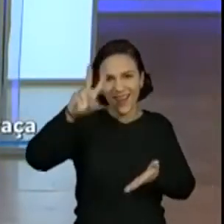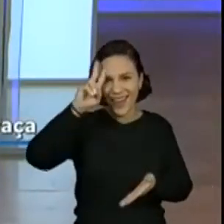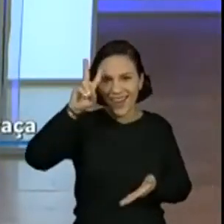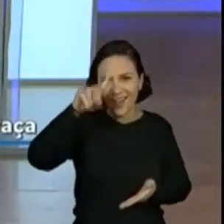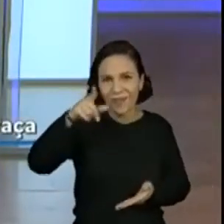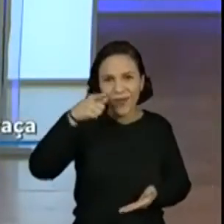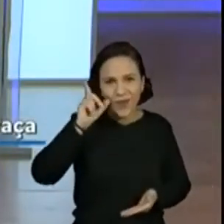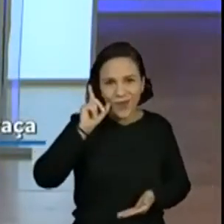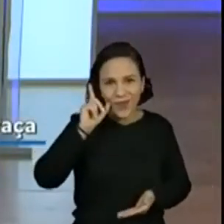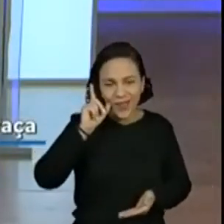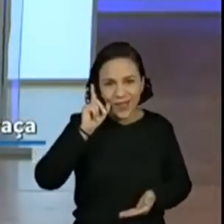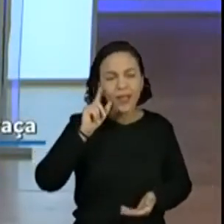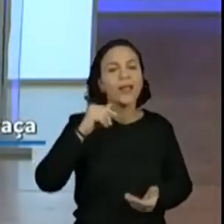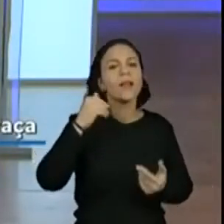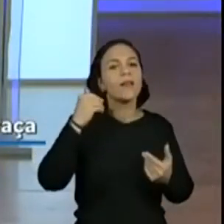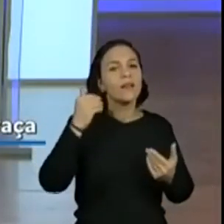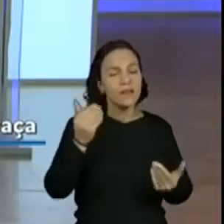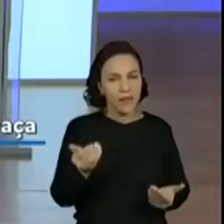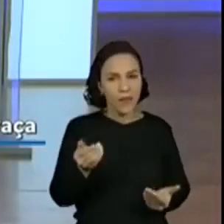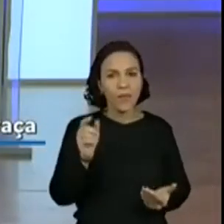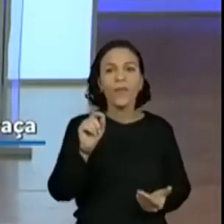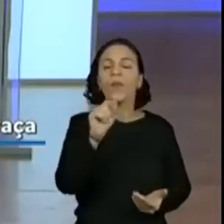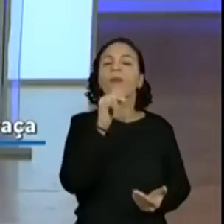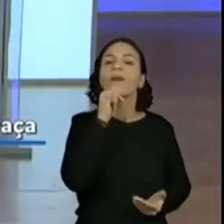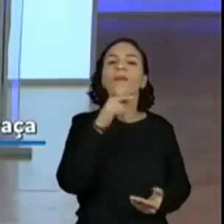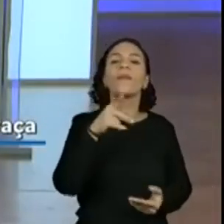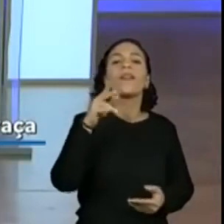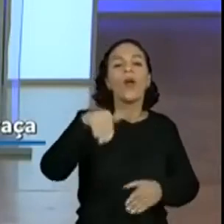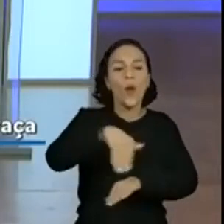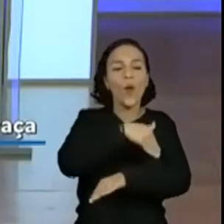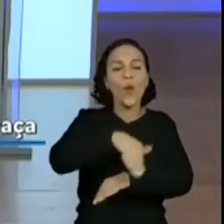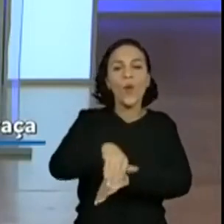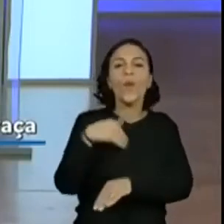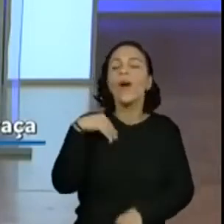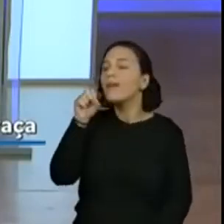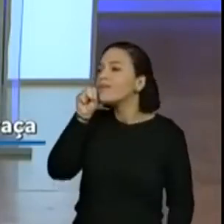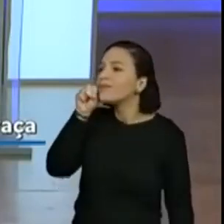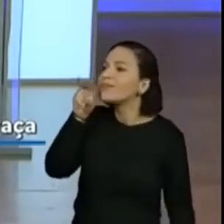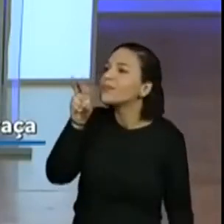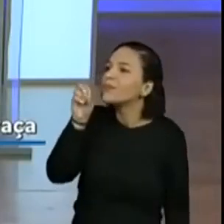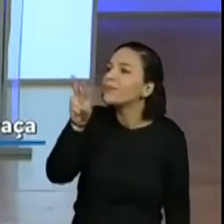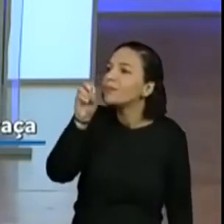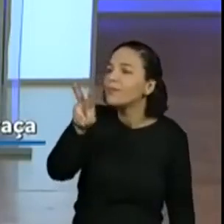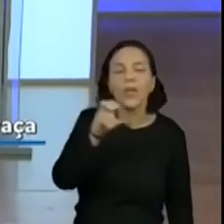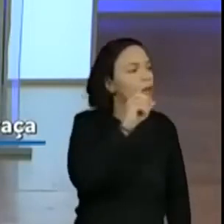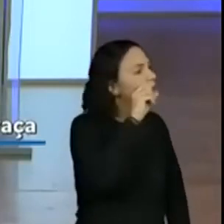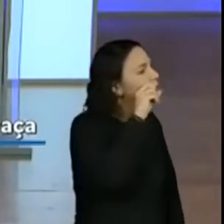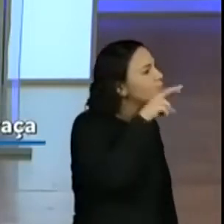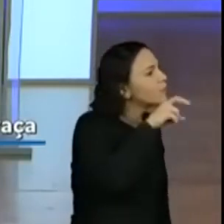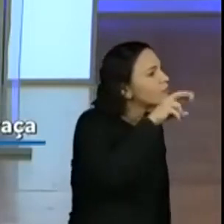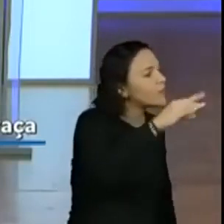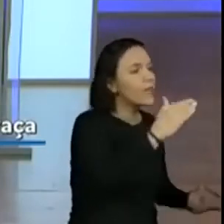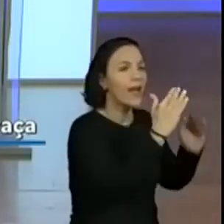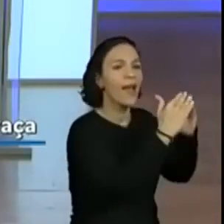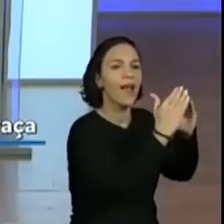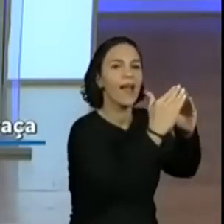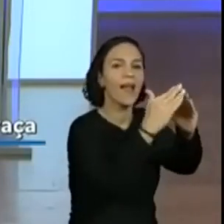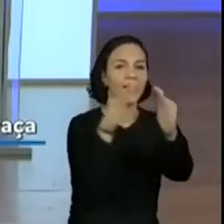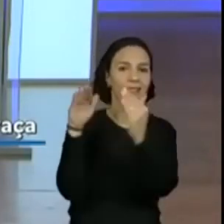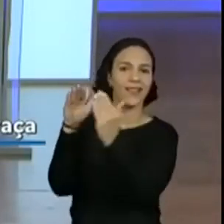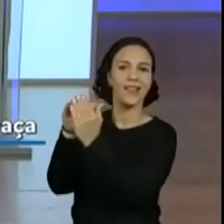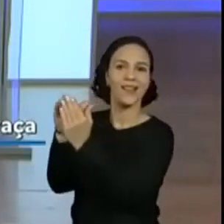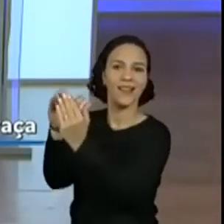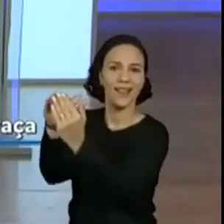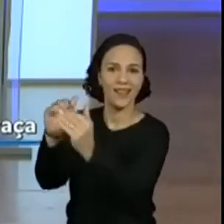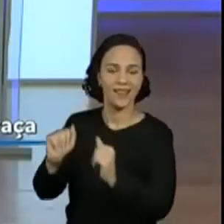lembram? Vocês lembram? Eles iam andando pela rua e olhando os números das... Das residências. Residências. Nós trouxemos até